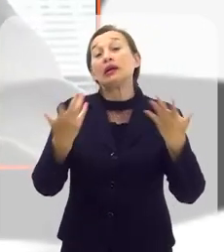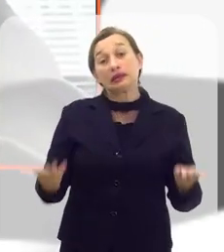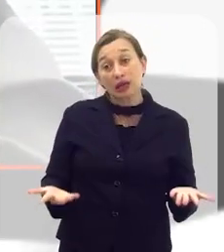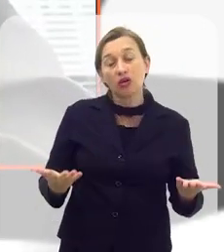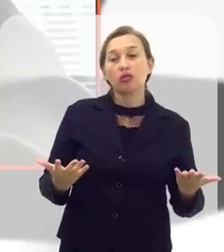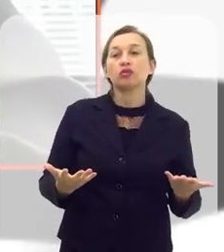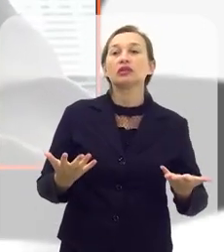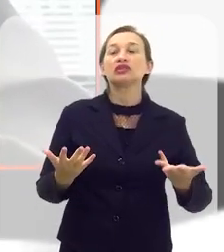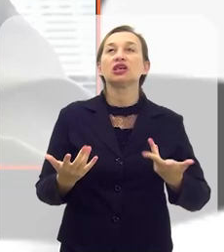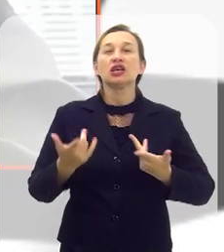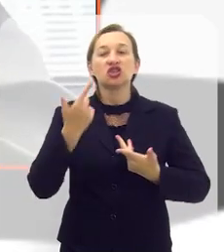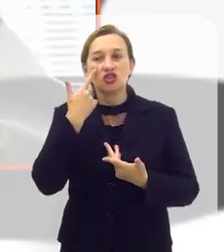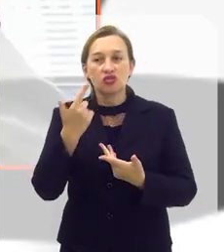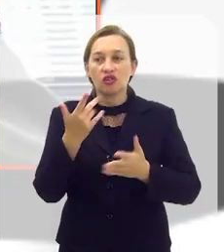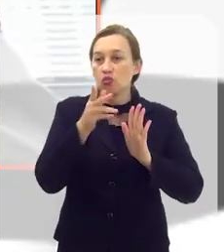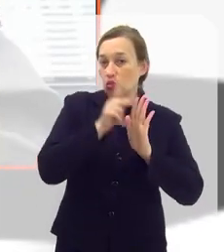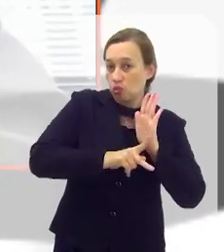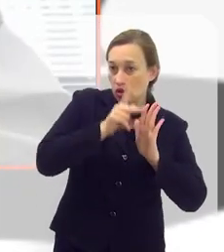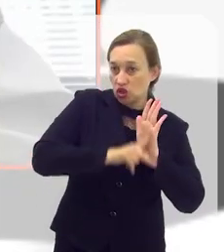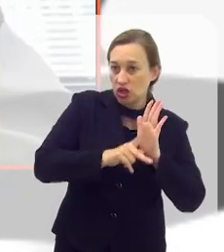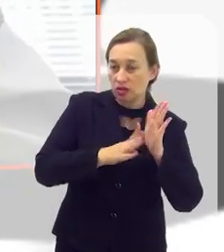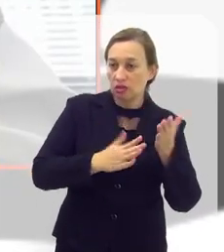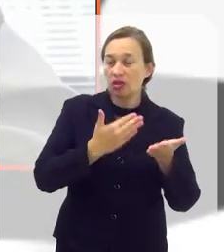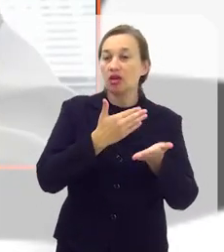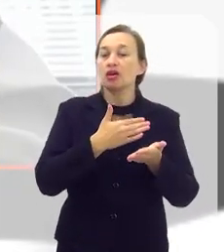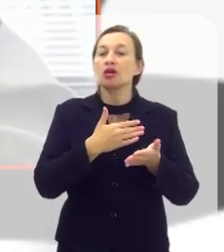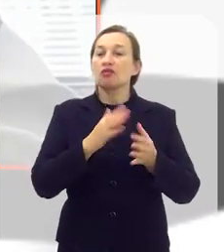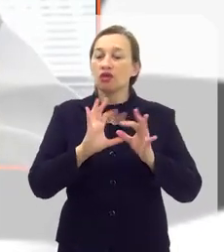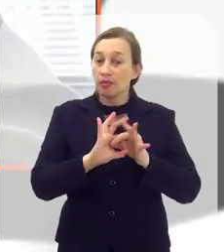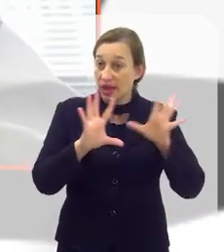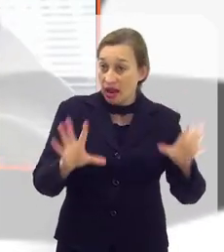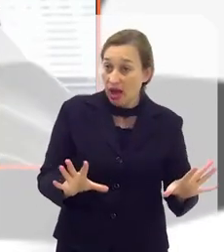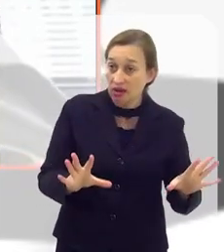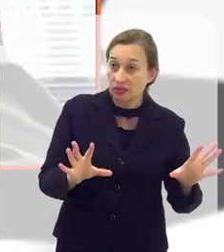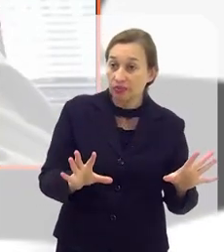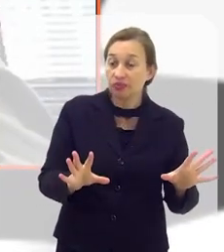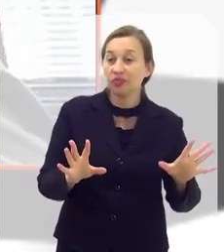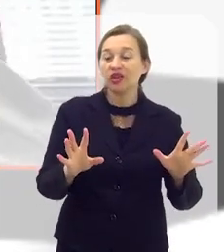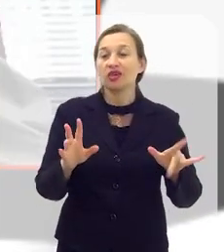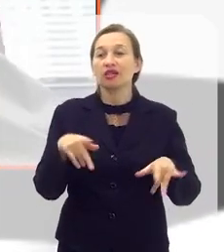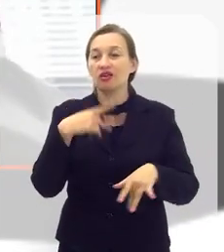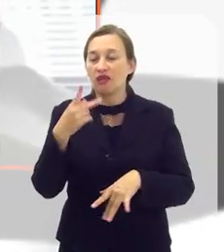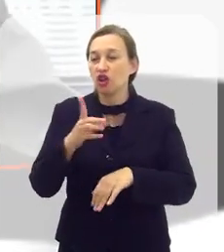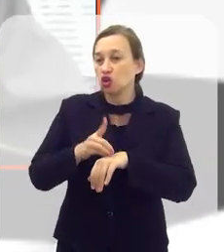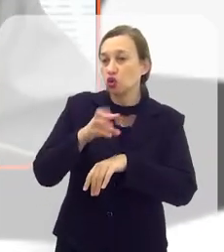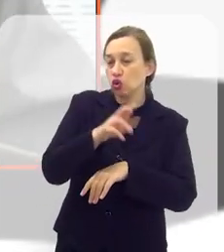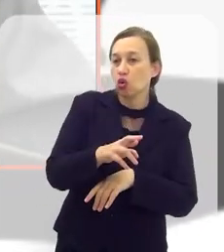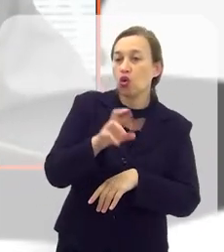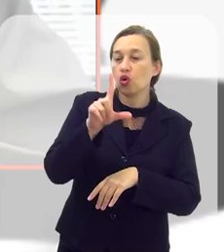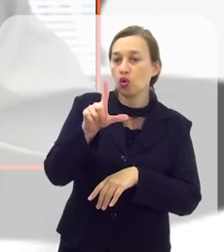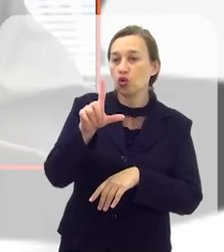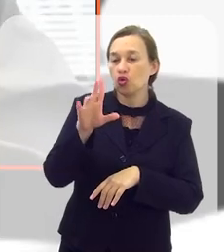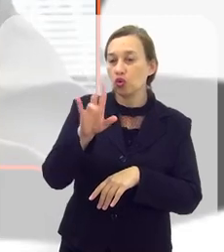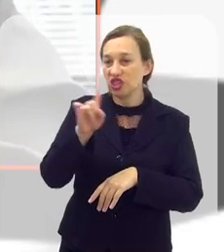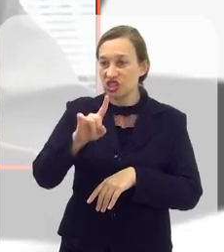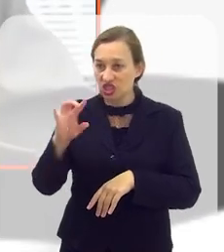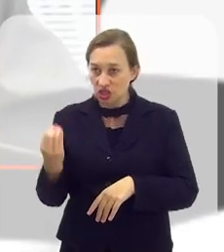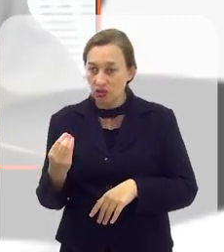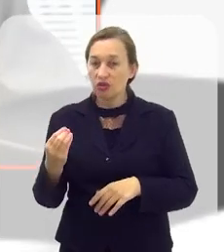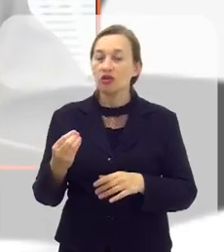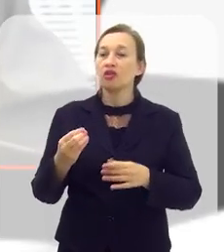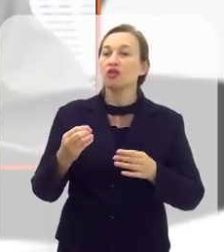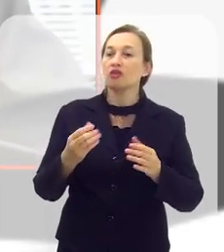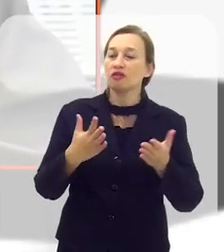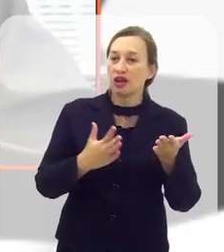Então, se a gente colocar esse projeto em prática depois que foi sancionado, e eu tenho a palavra do doutor Luizinho que ele vai colocar,